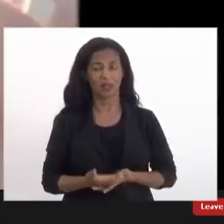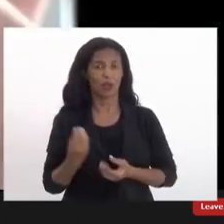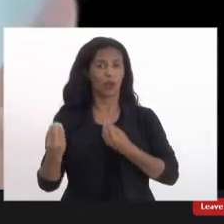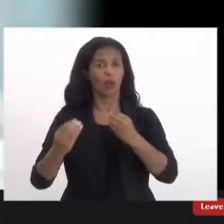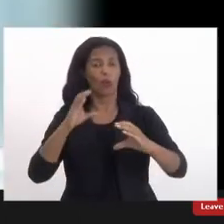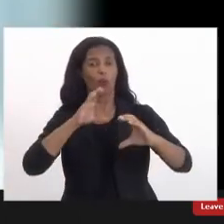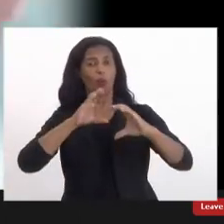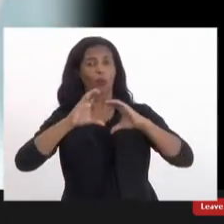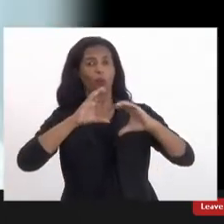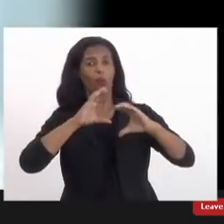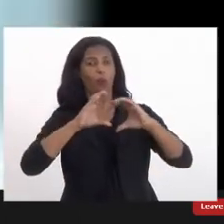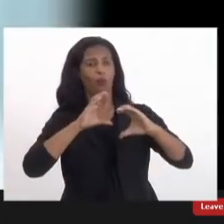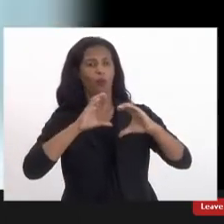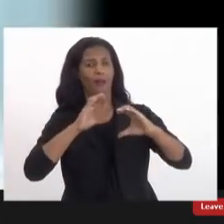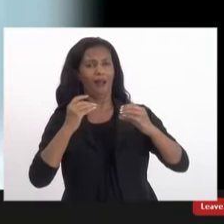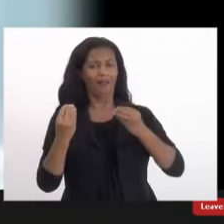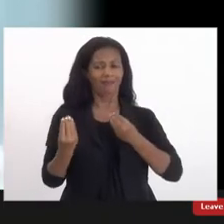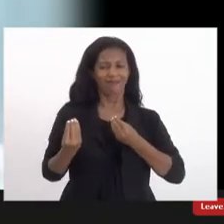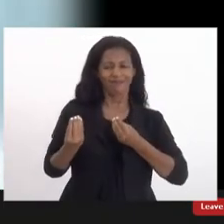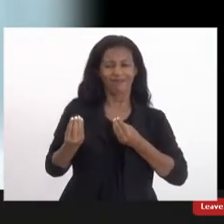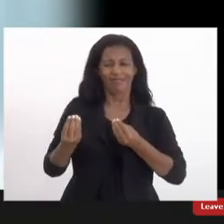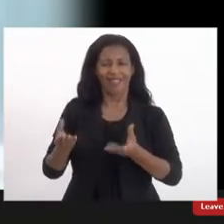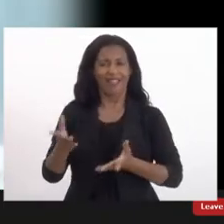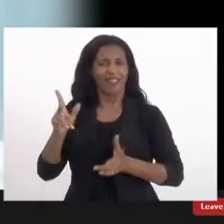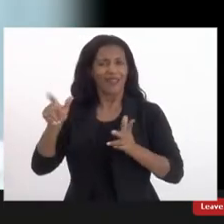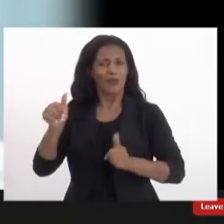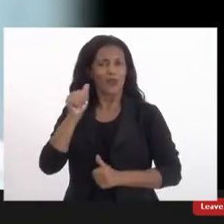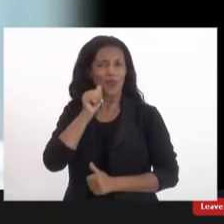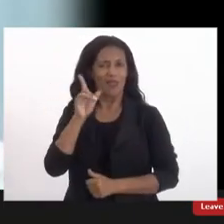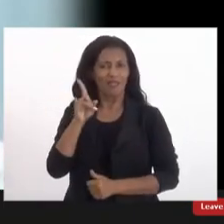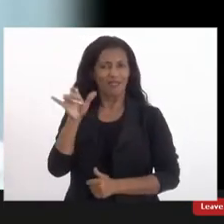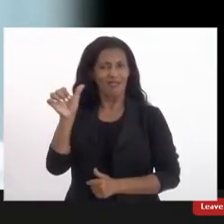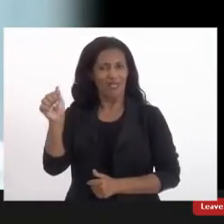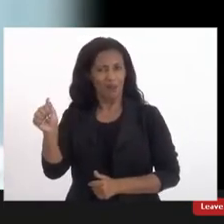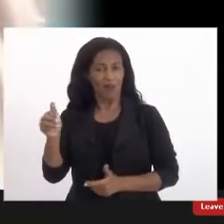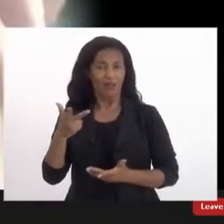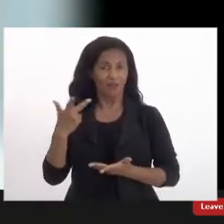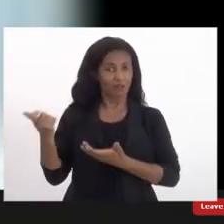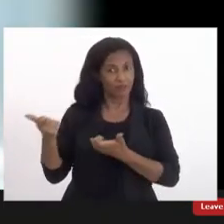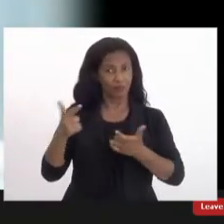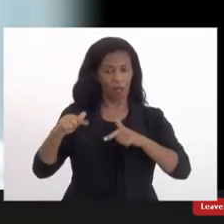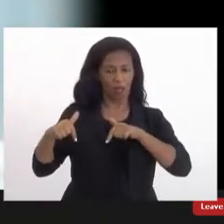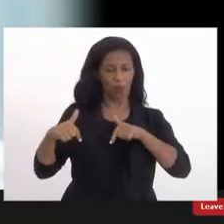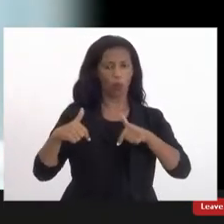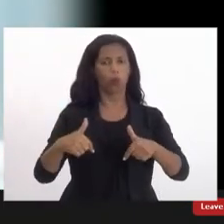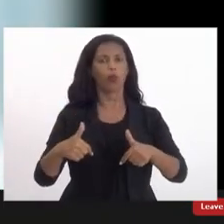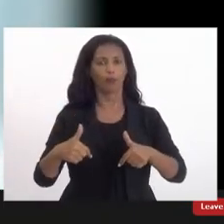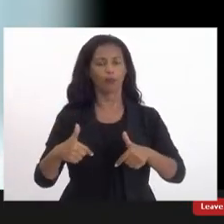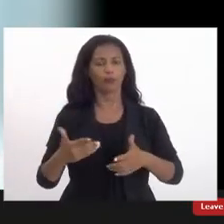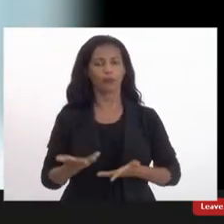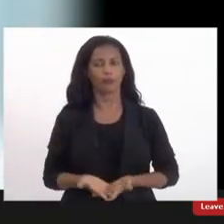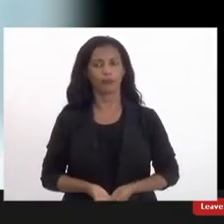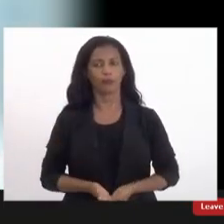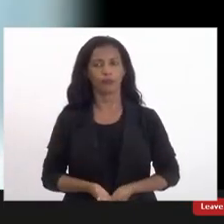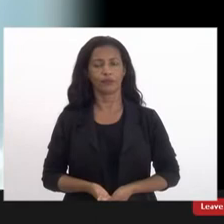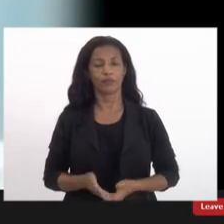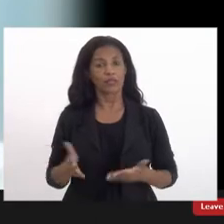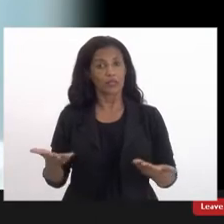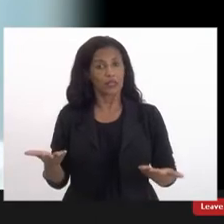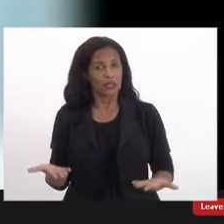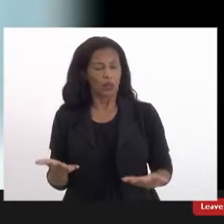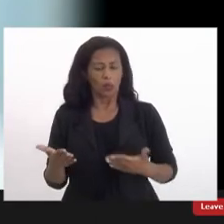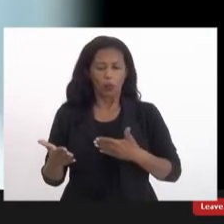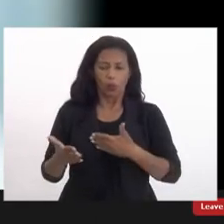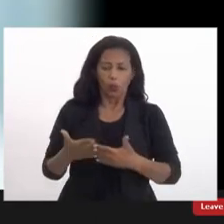comunicacional que compõe aí como Débora colocou a acessibilidade atitudinal né então em